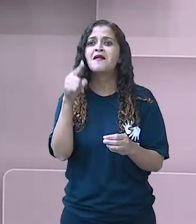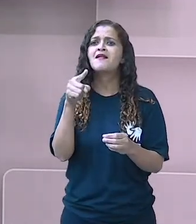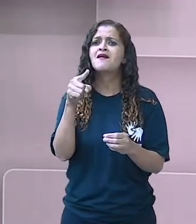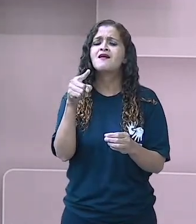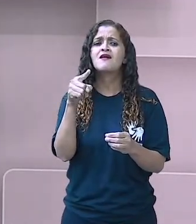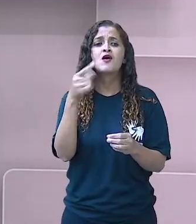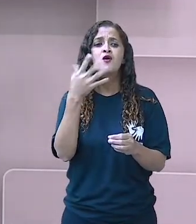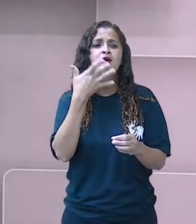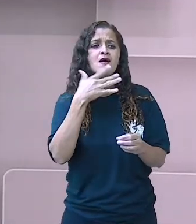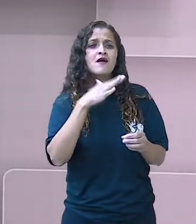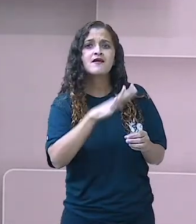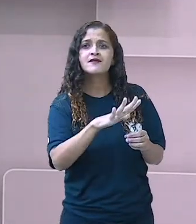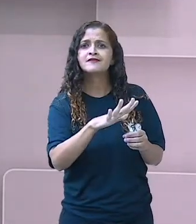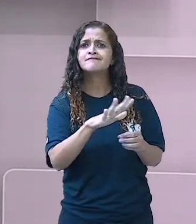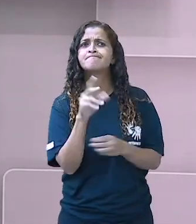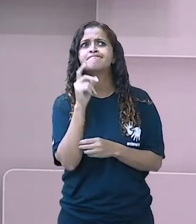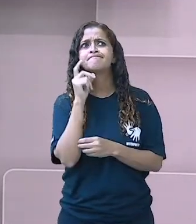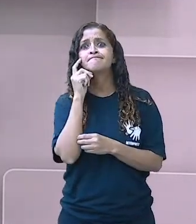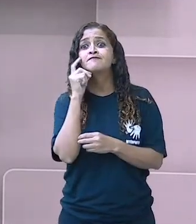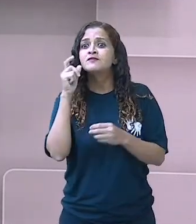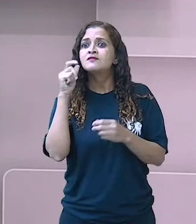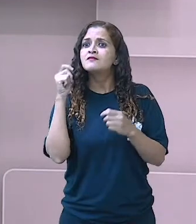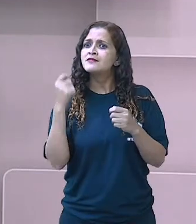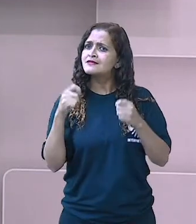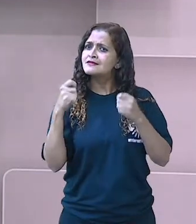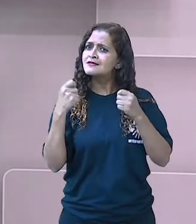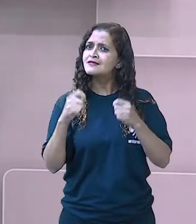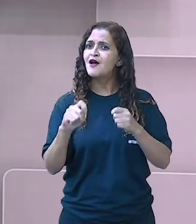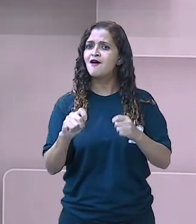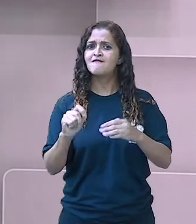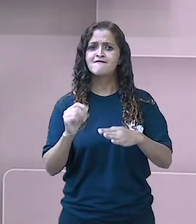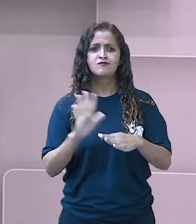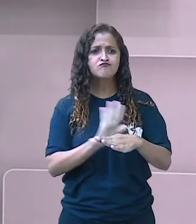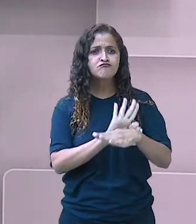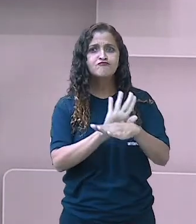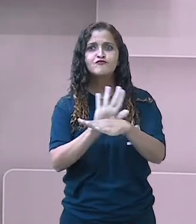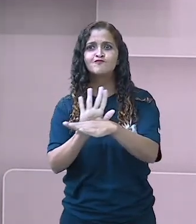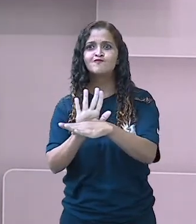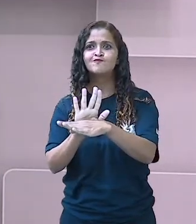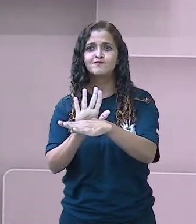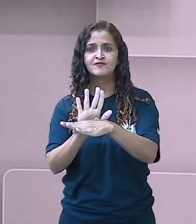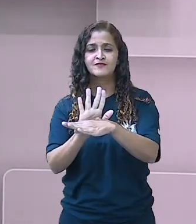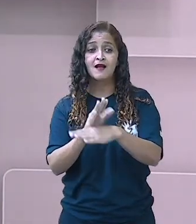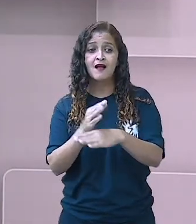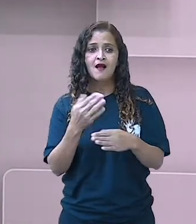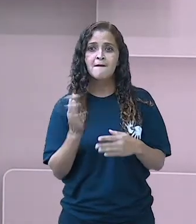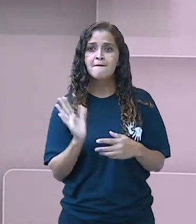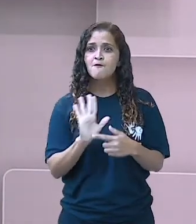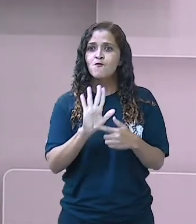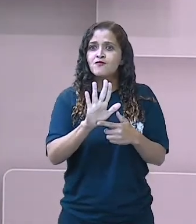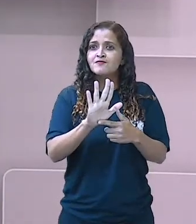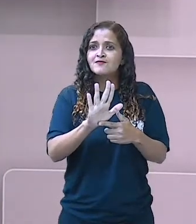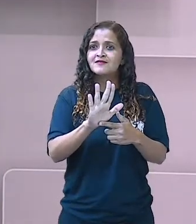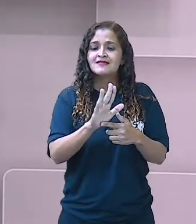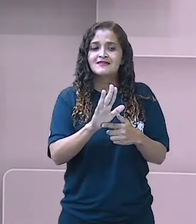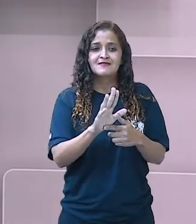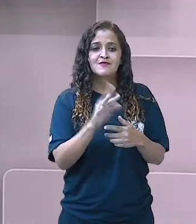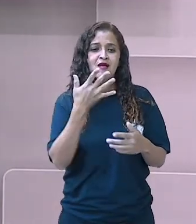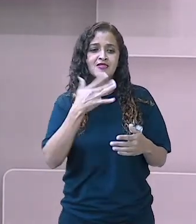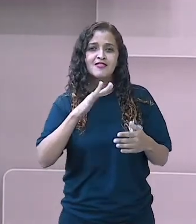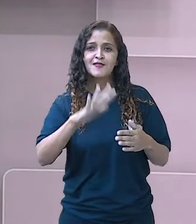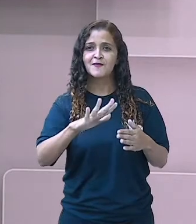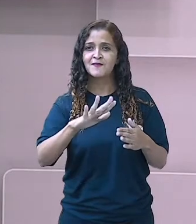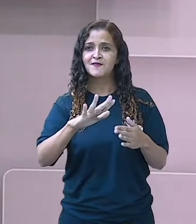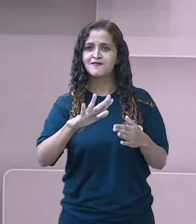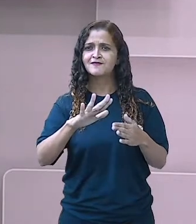literatura infantil, de como trazer esse universo da leitura, da escrita, para vocês aí, para vocês entenderem, para